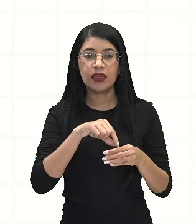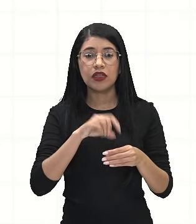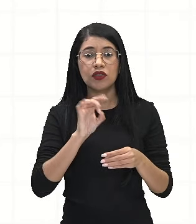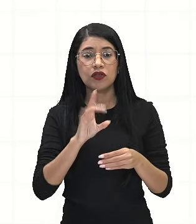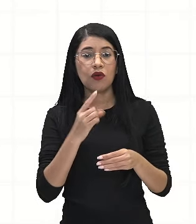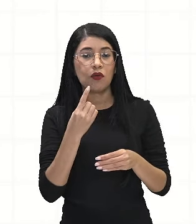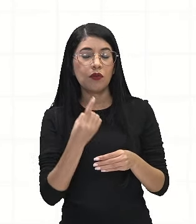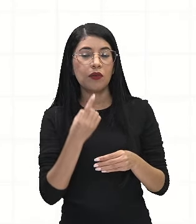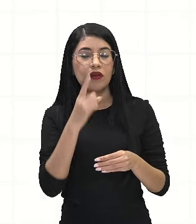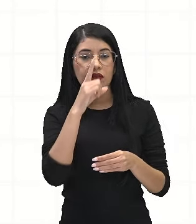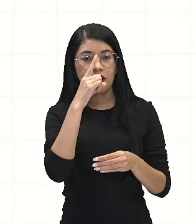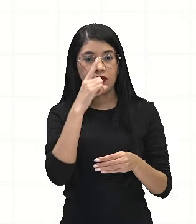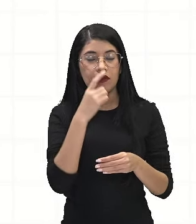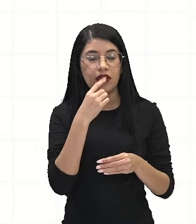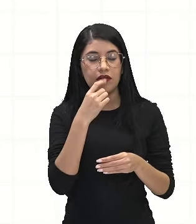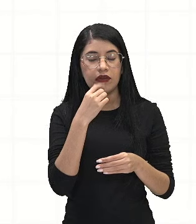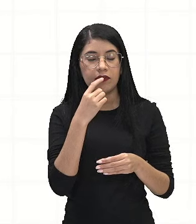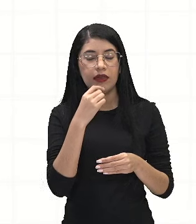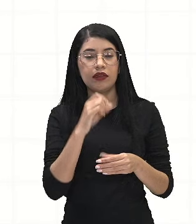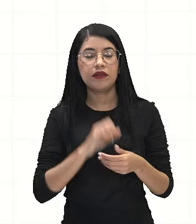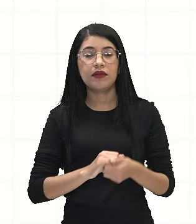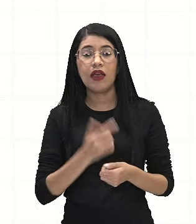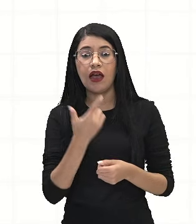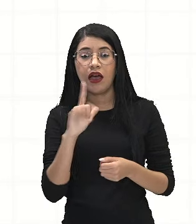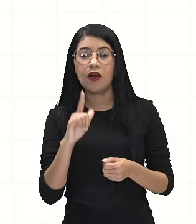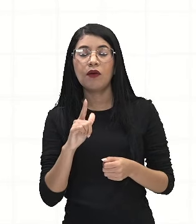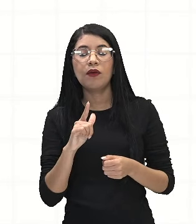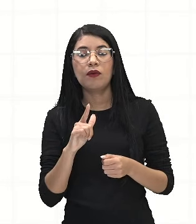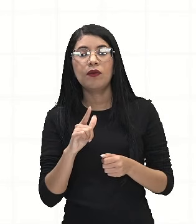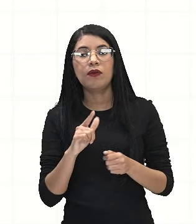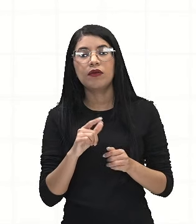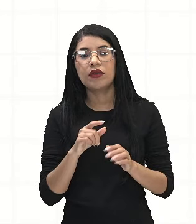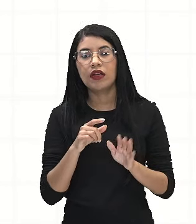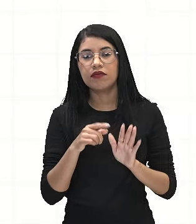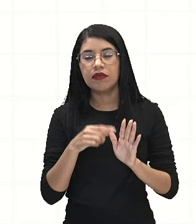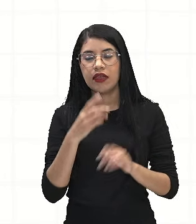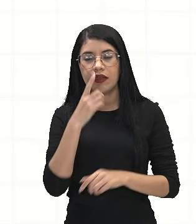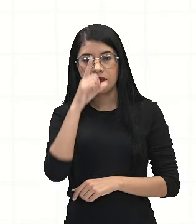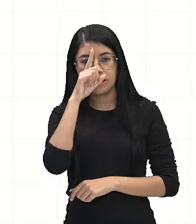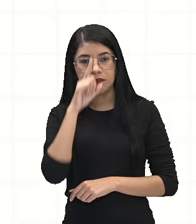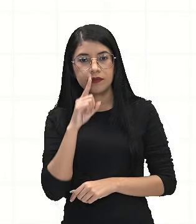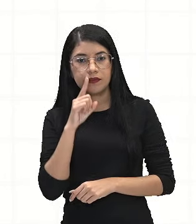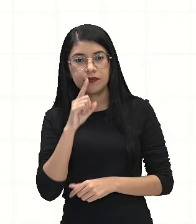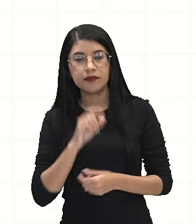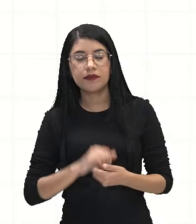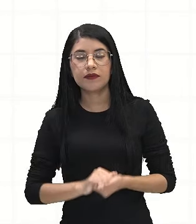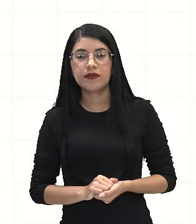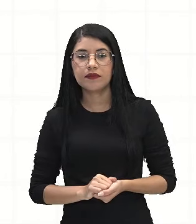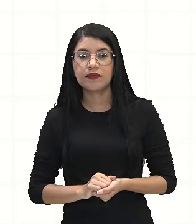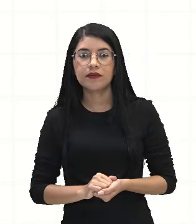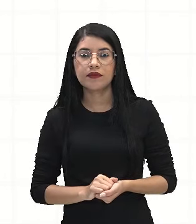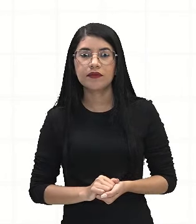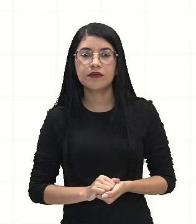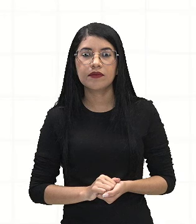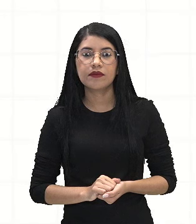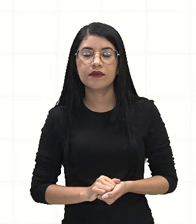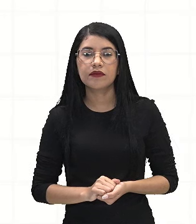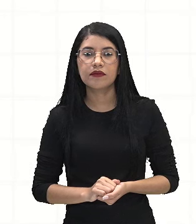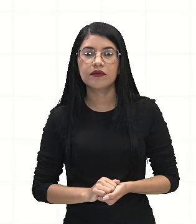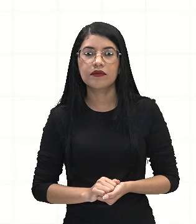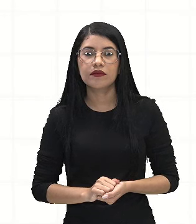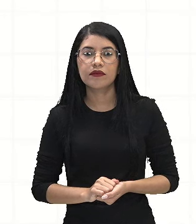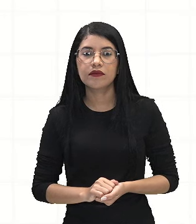vermelha. Porque uma carta é toda vermelha, né? Ela é todinha vermelha. A outra carta é toda amarela.